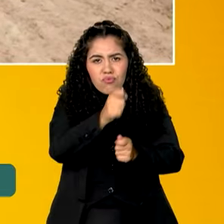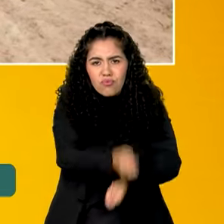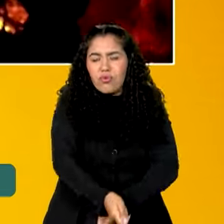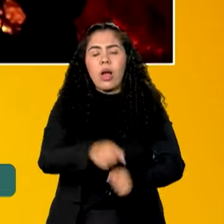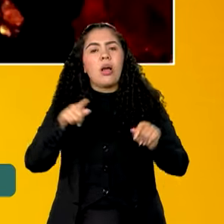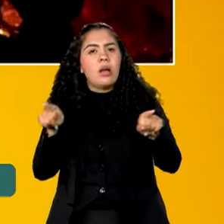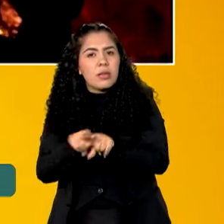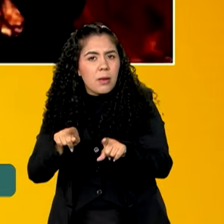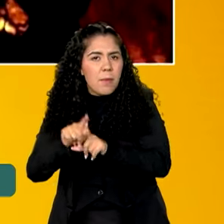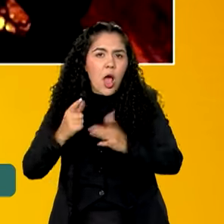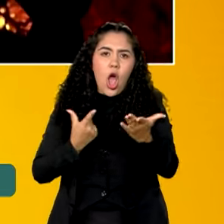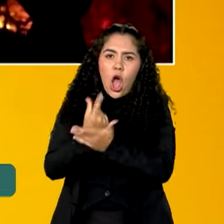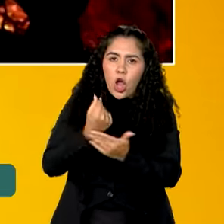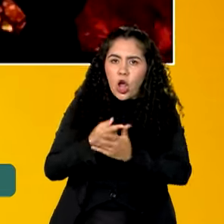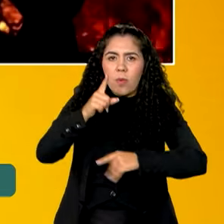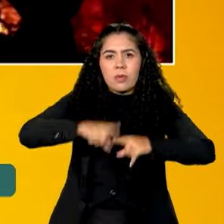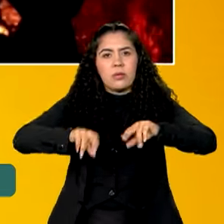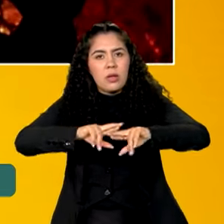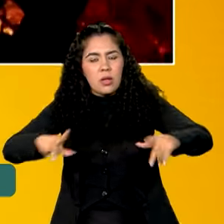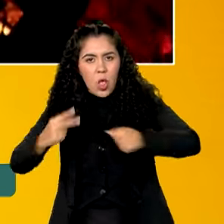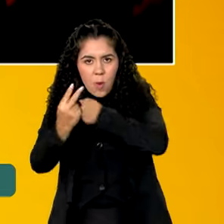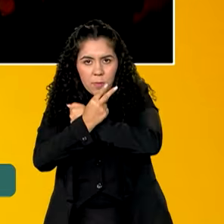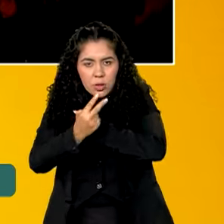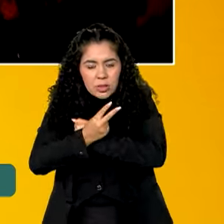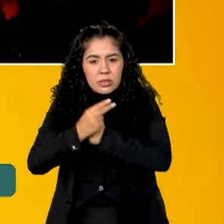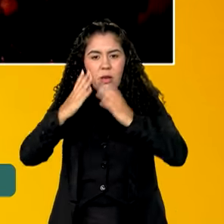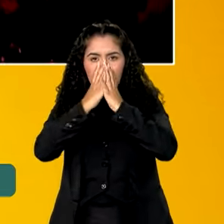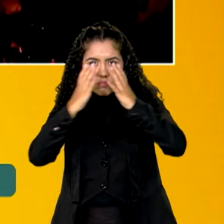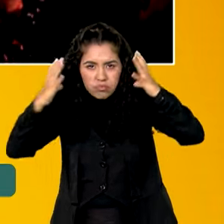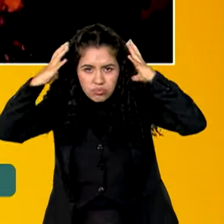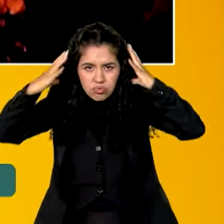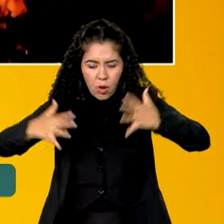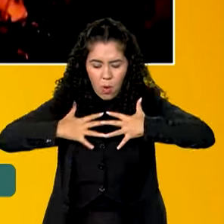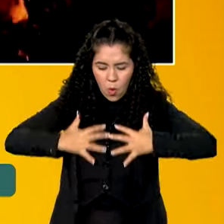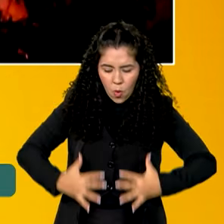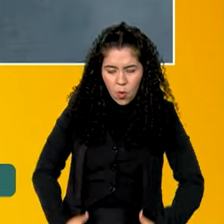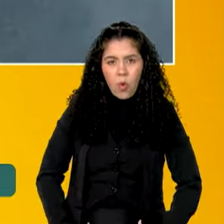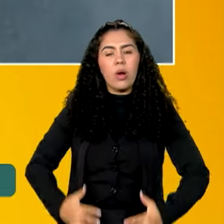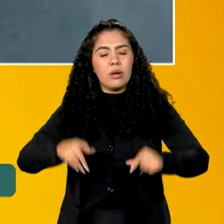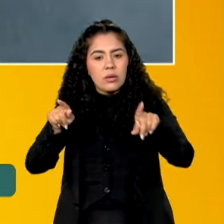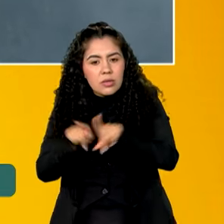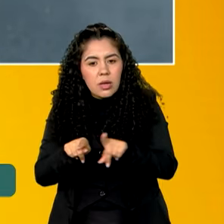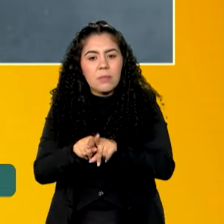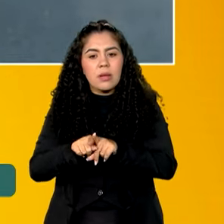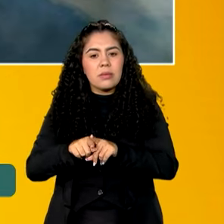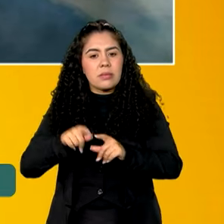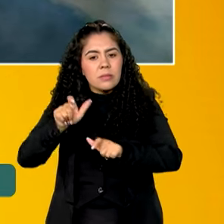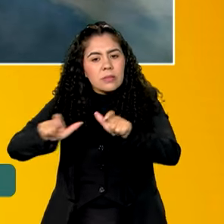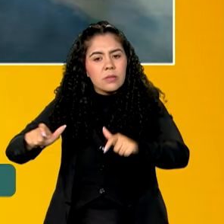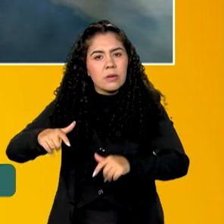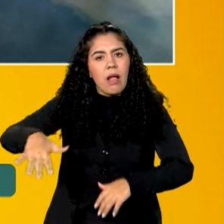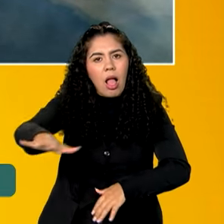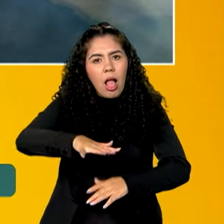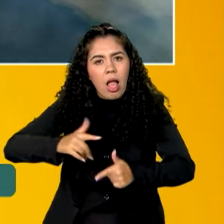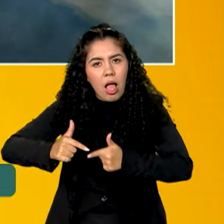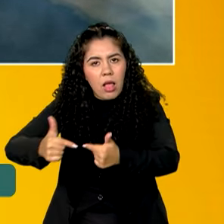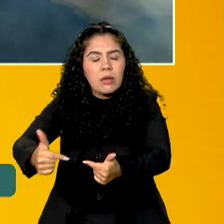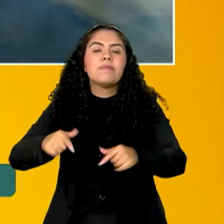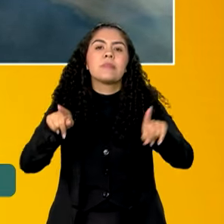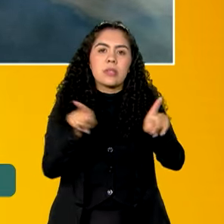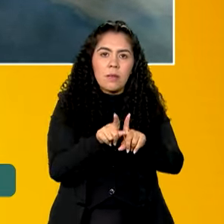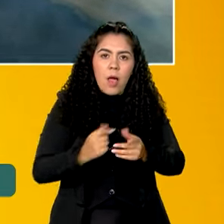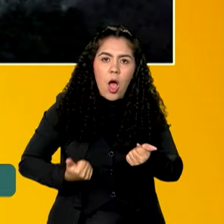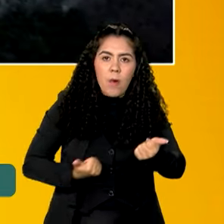de equipamentos de proteção individual por esses brigadistas, por essas pessoas que trabalham nessa região e ainda em apoio às